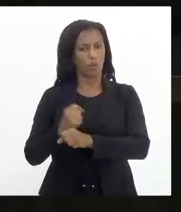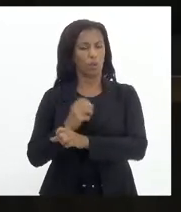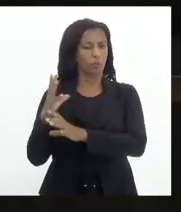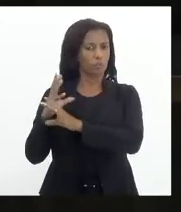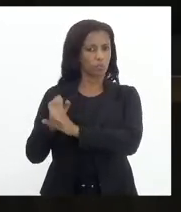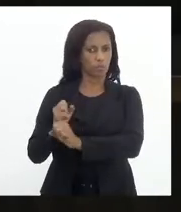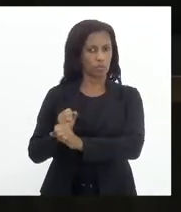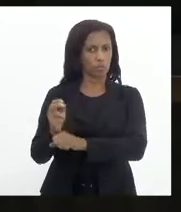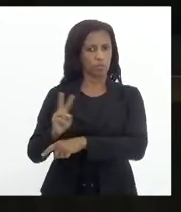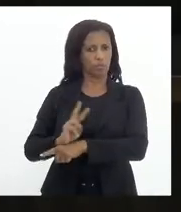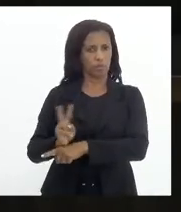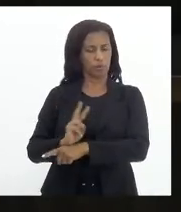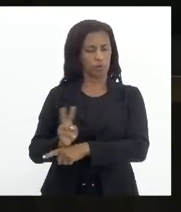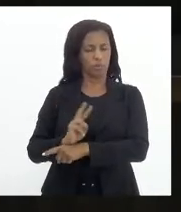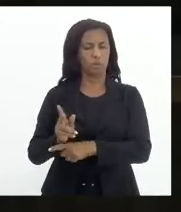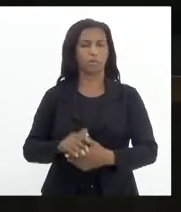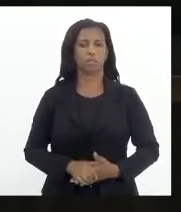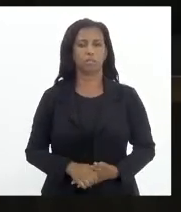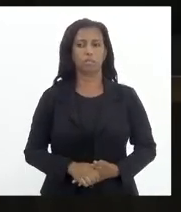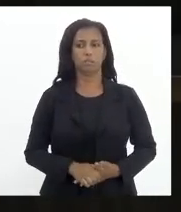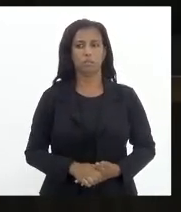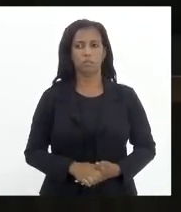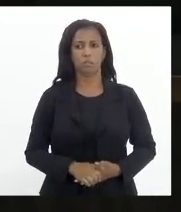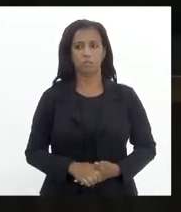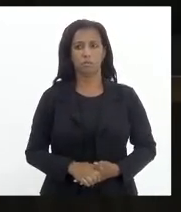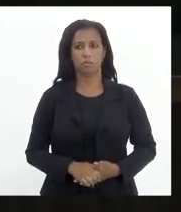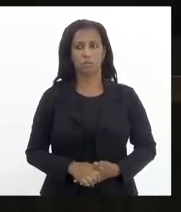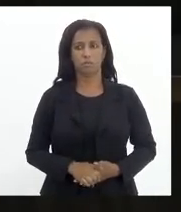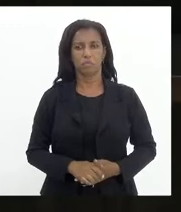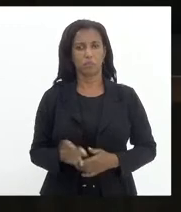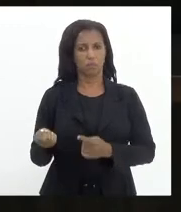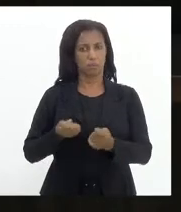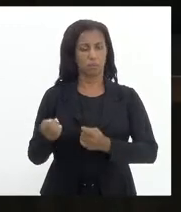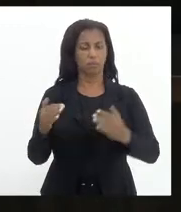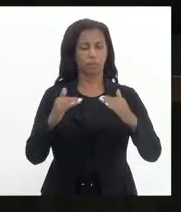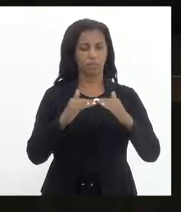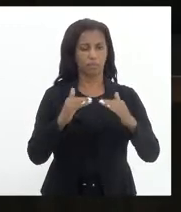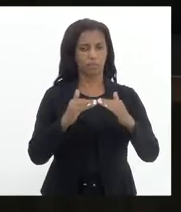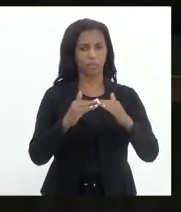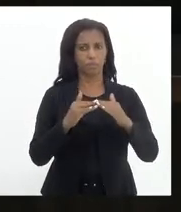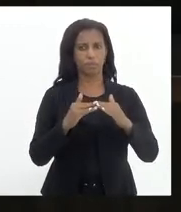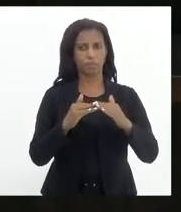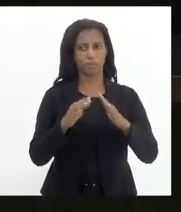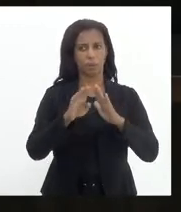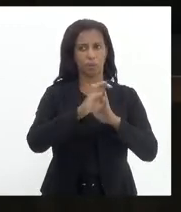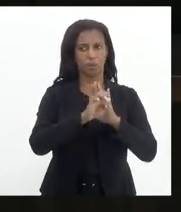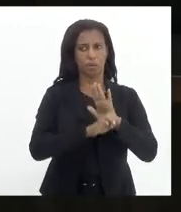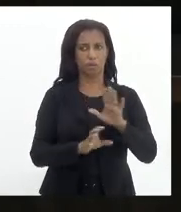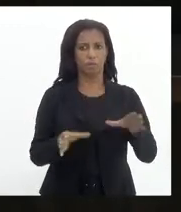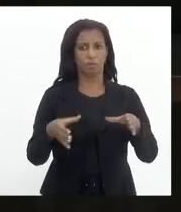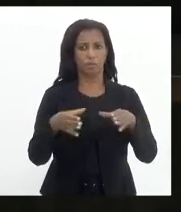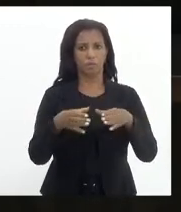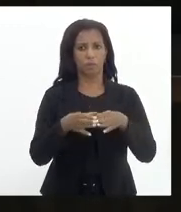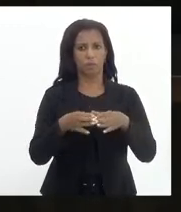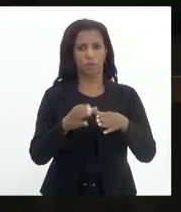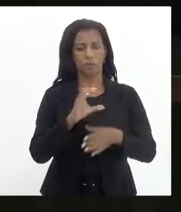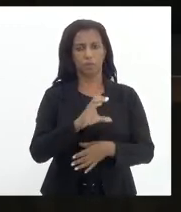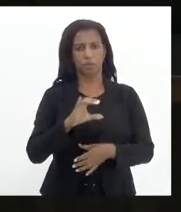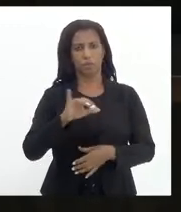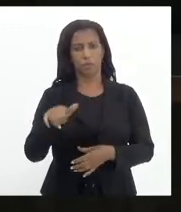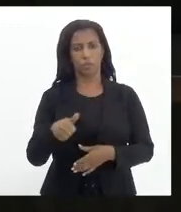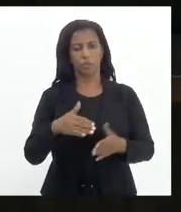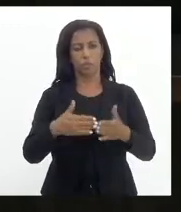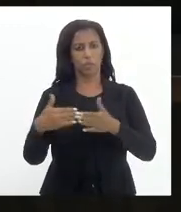orçamento, fiscalização financeira e controle favorável com as emendas da Comissão de Constituição e Justiça com voto em